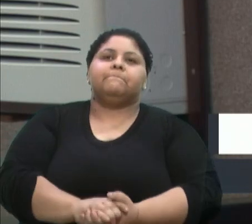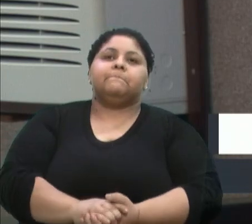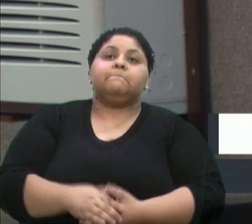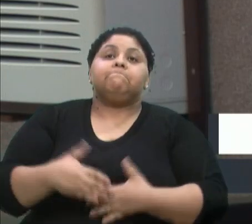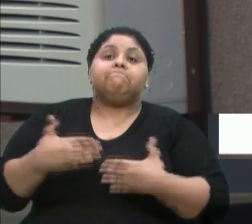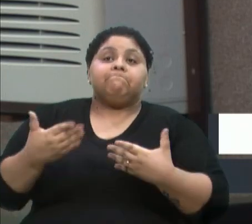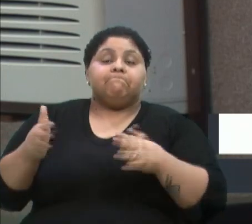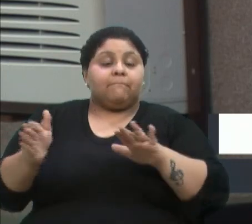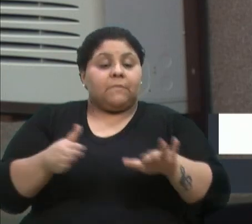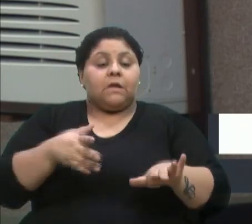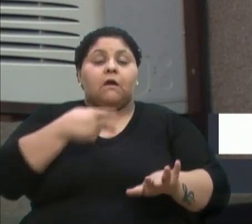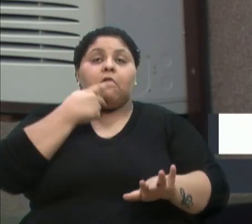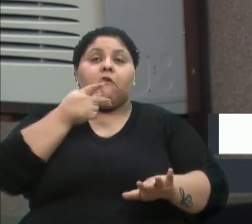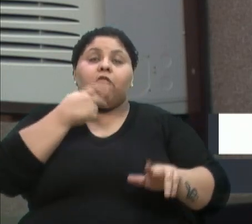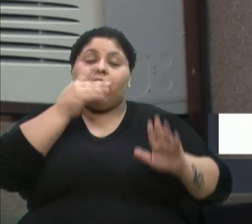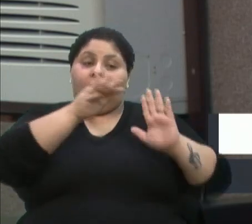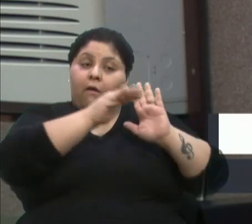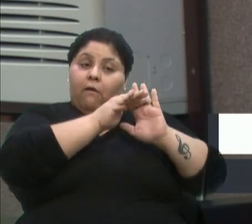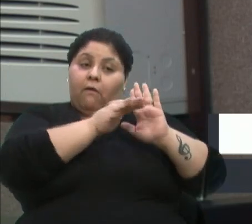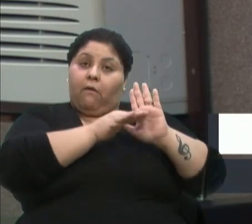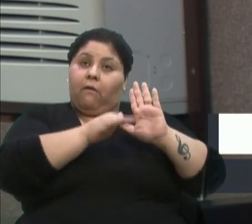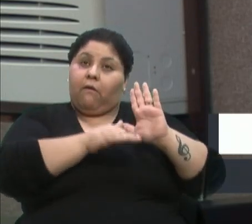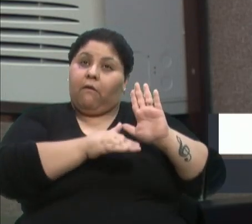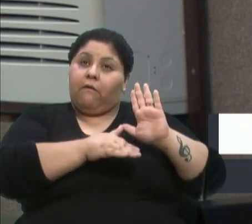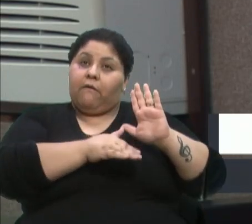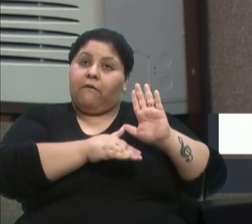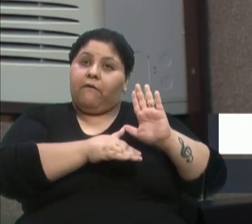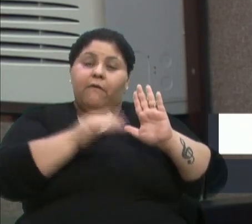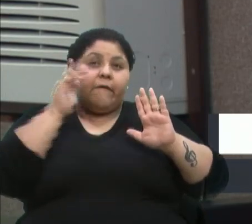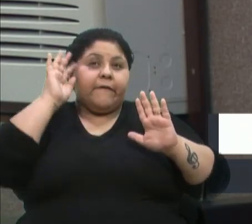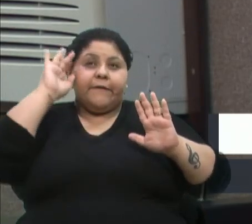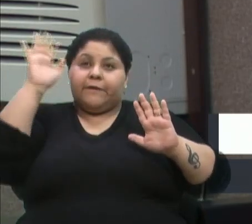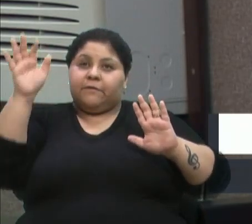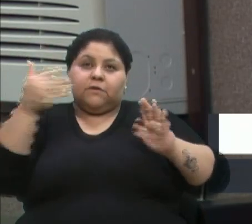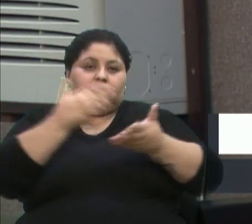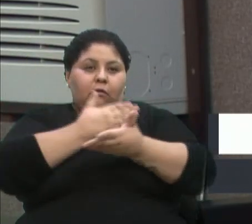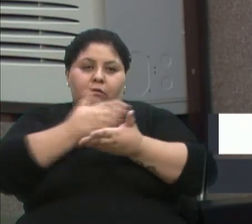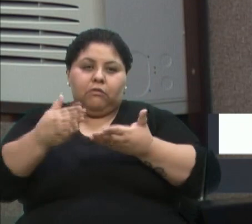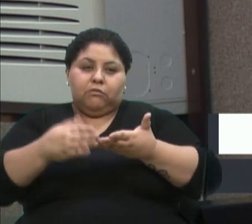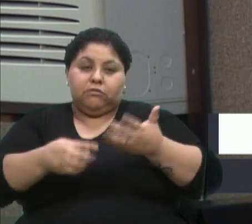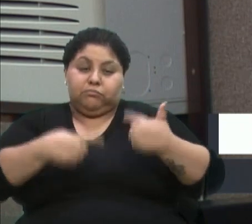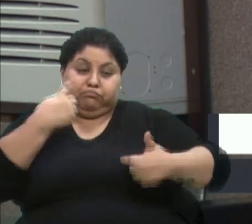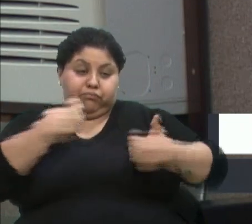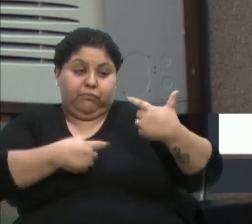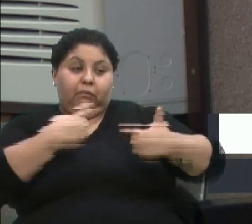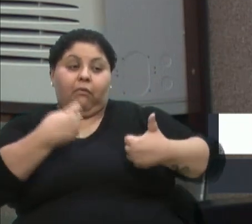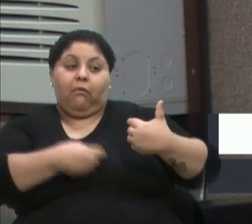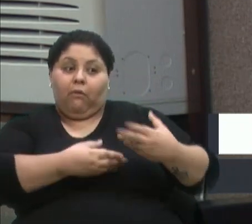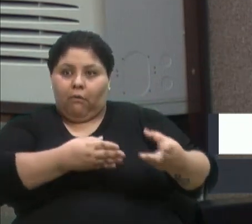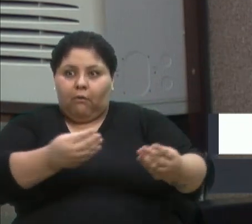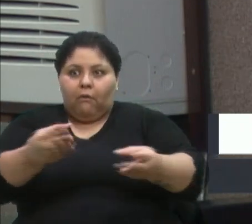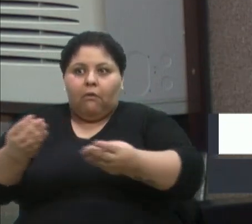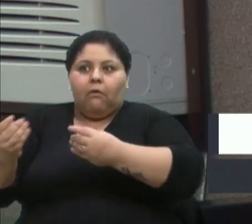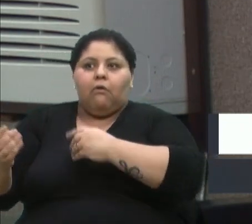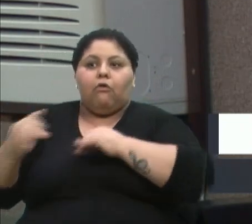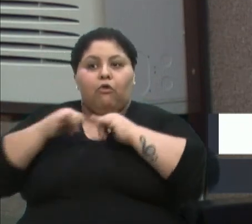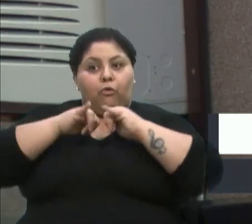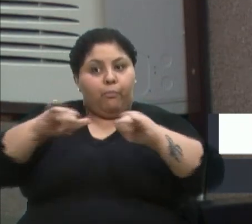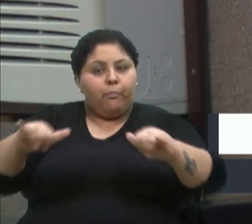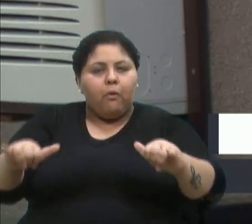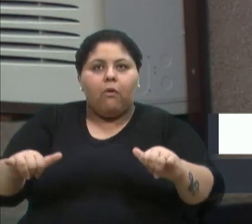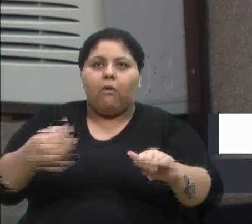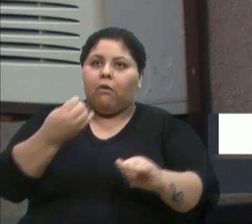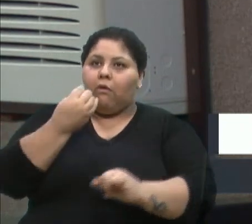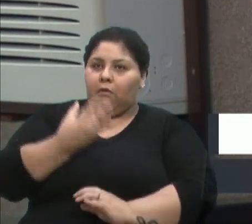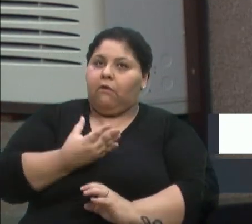dizer desse programa que gerou, não imaginei que ia dar um debate tão acalorado em função de uma boa notícia como essa, que